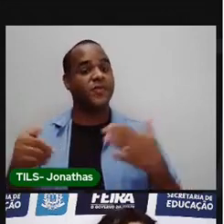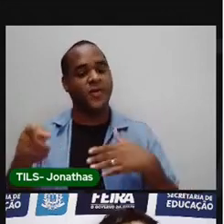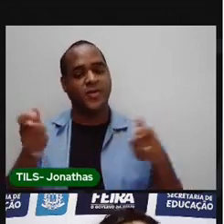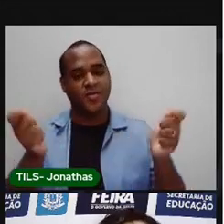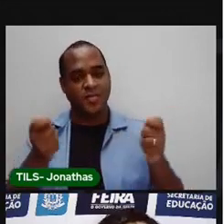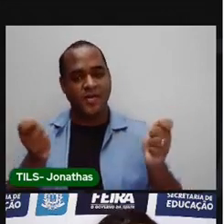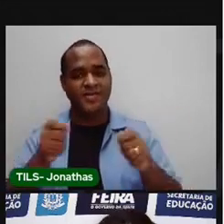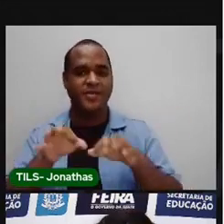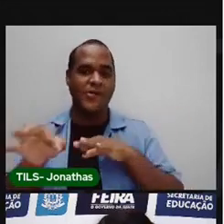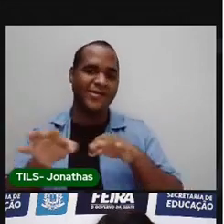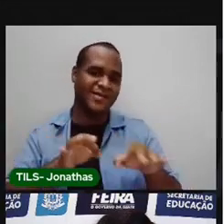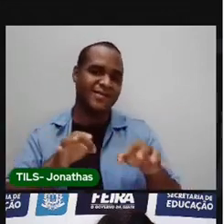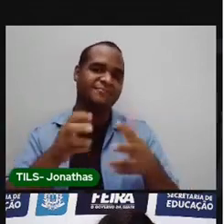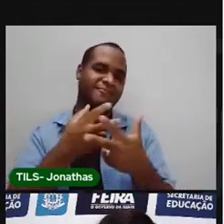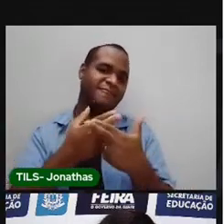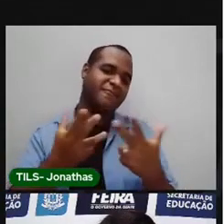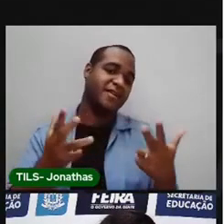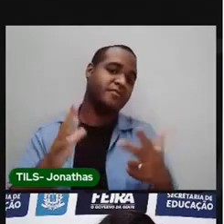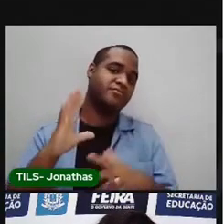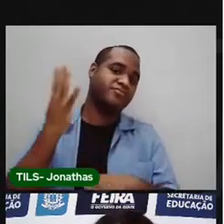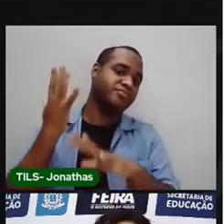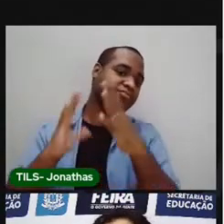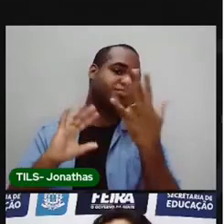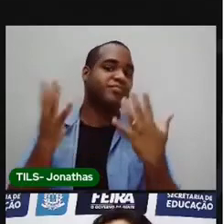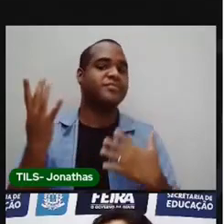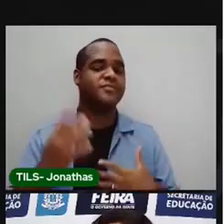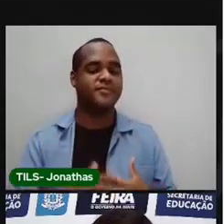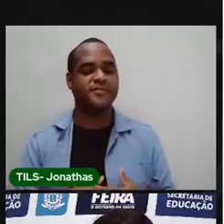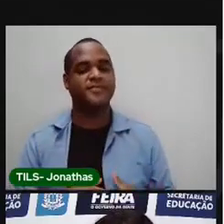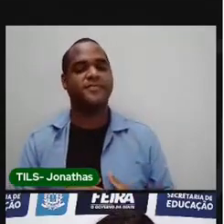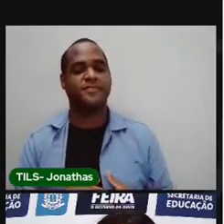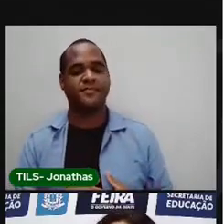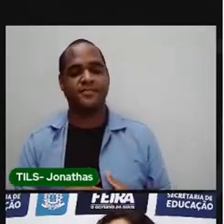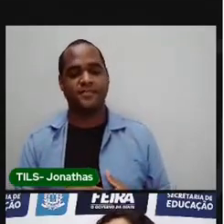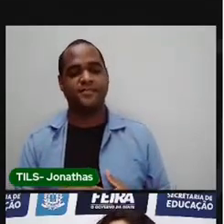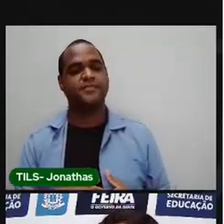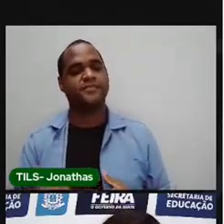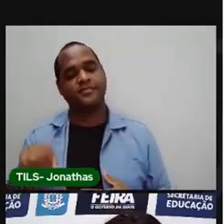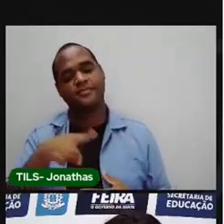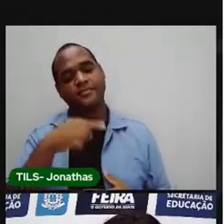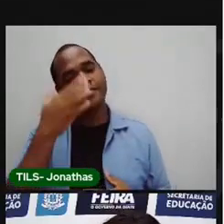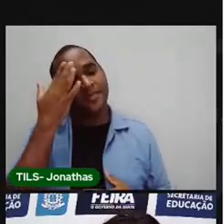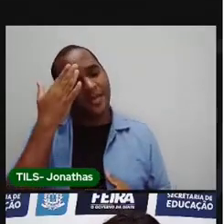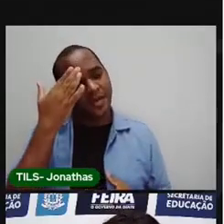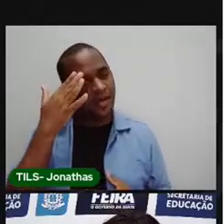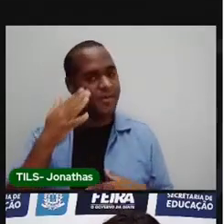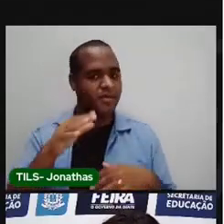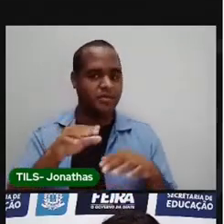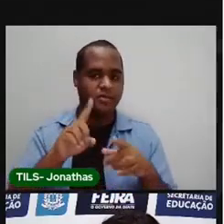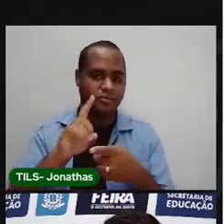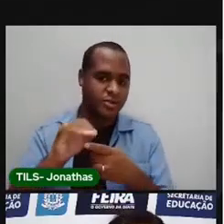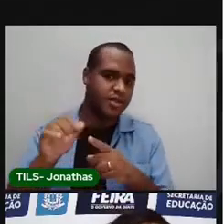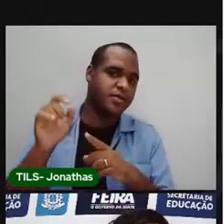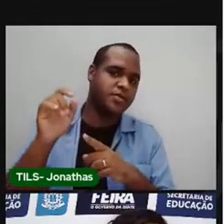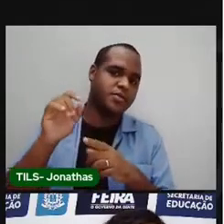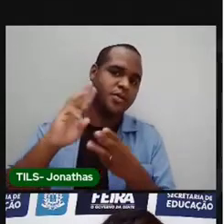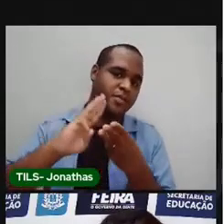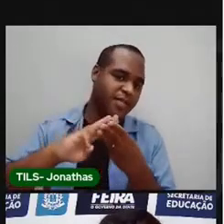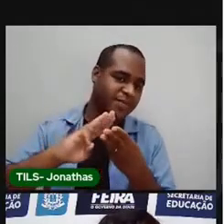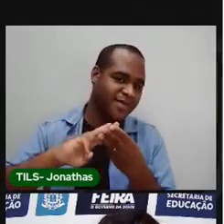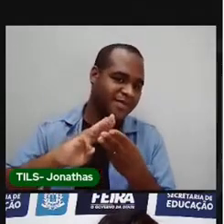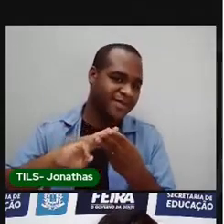organizar e registrar acontecimentos. A gente já viu isso em uma outra aula de matemática, tá bom?